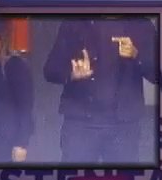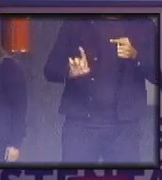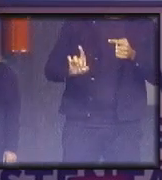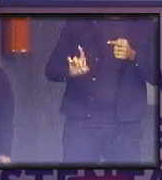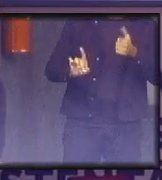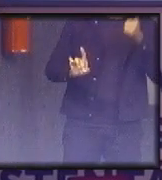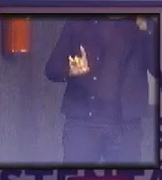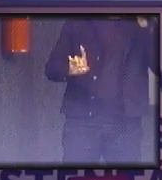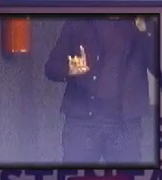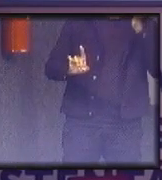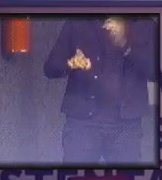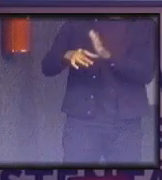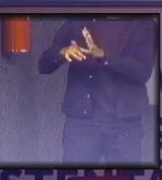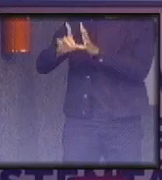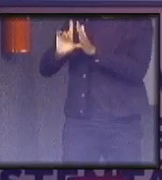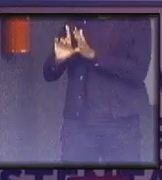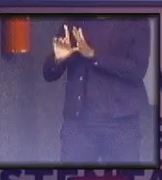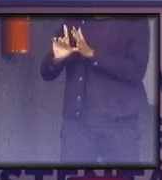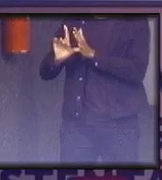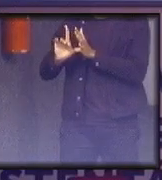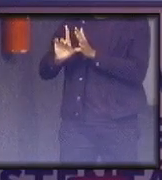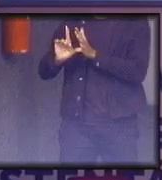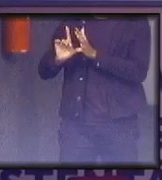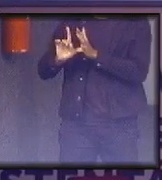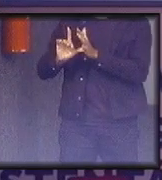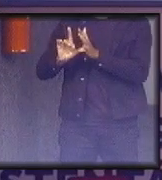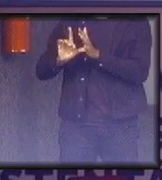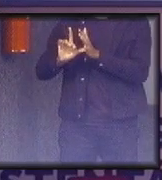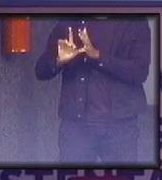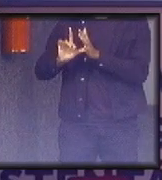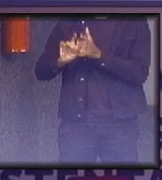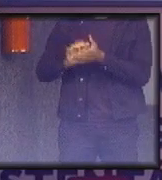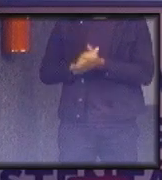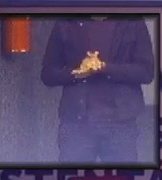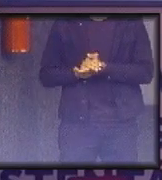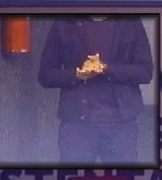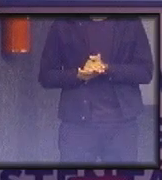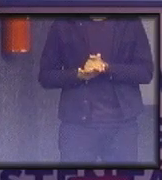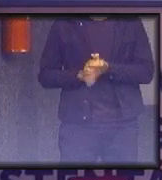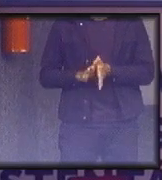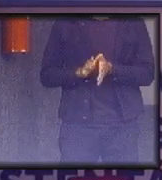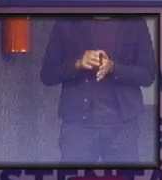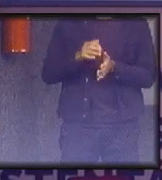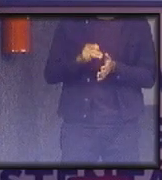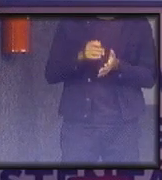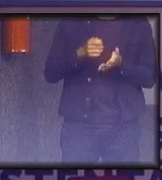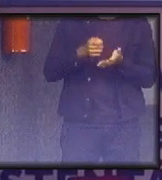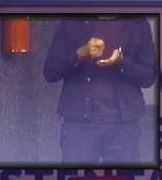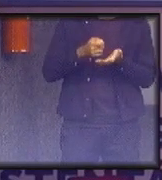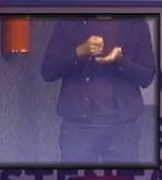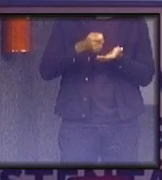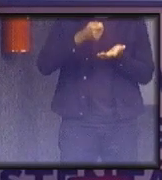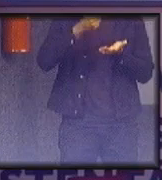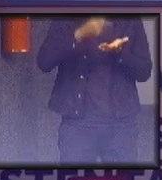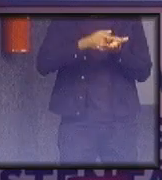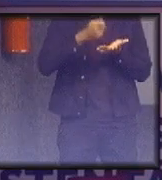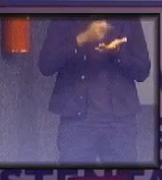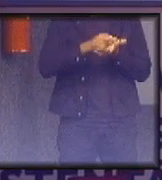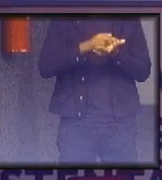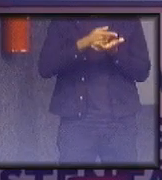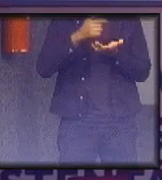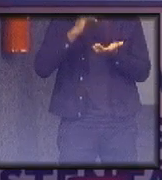me antecedeu ao falar a vocês, na compra de energia é possível sim